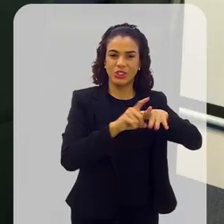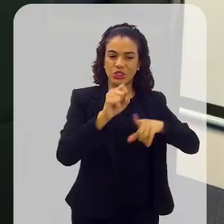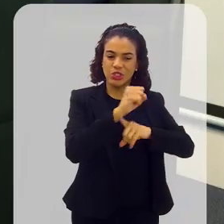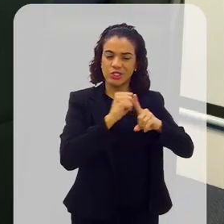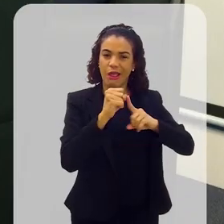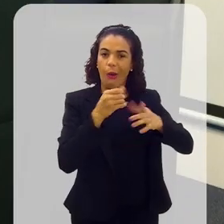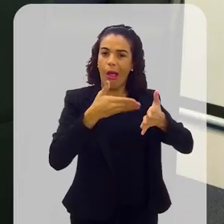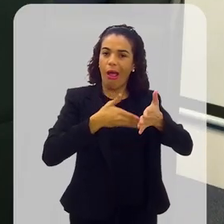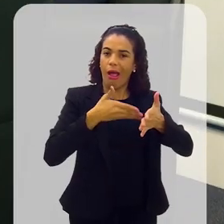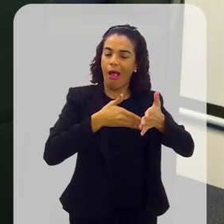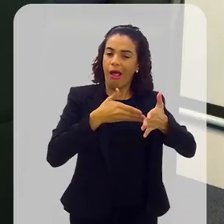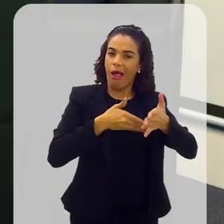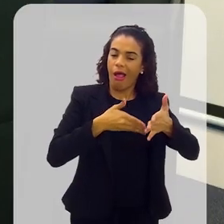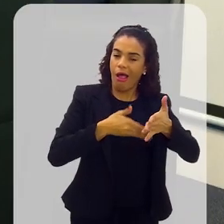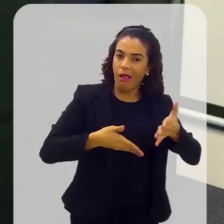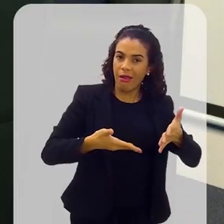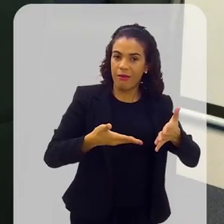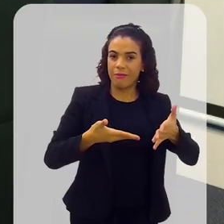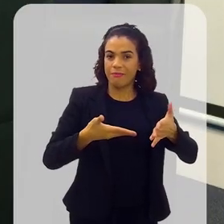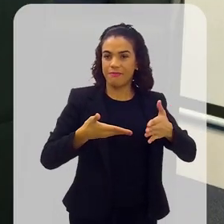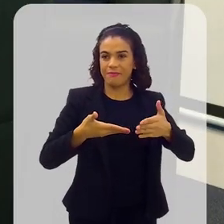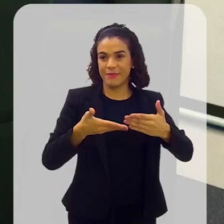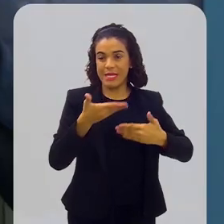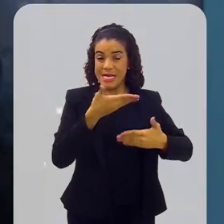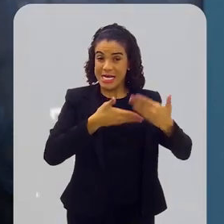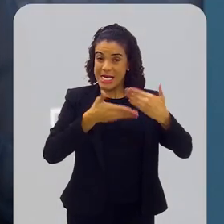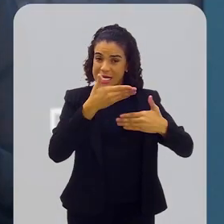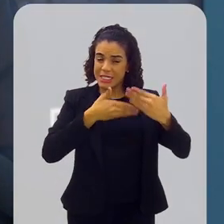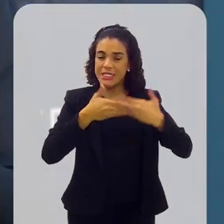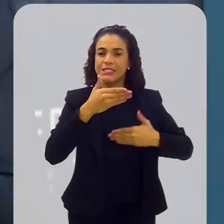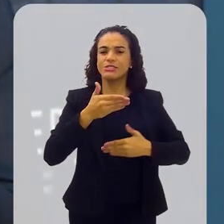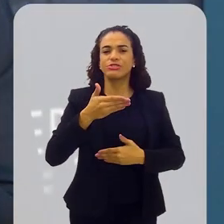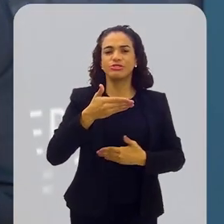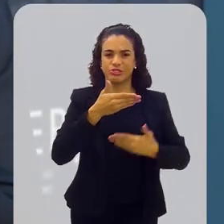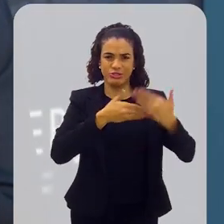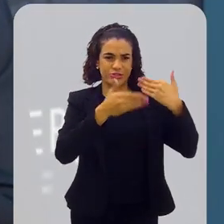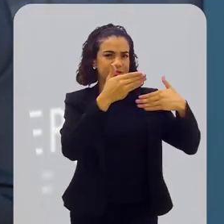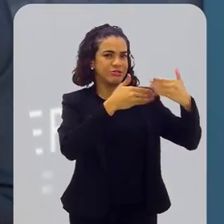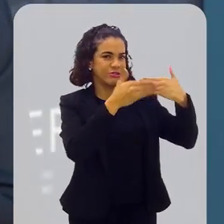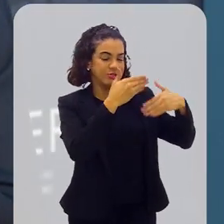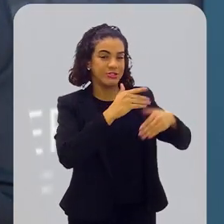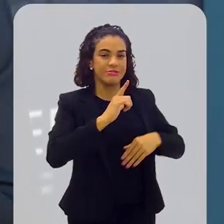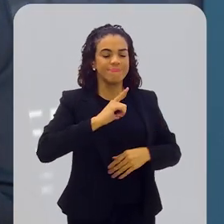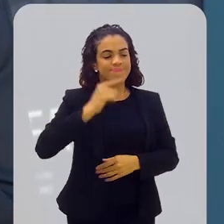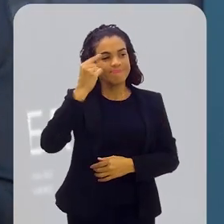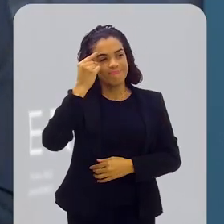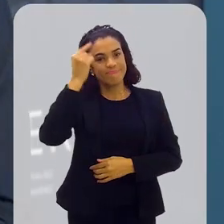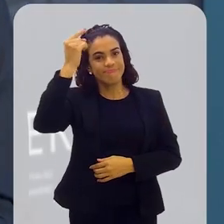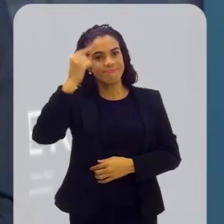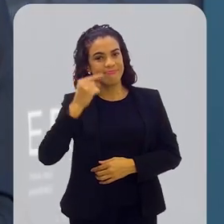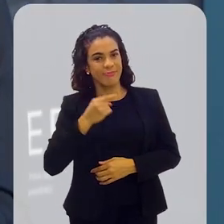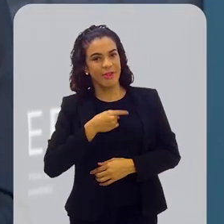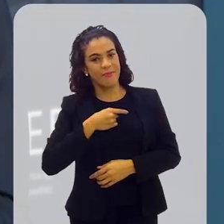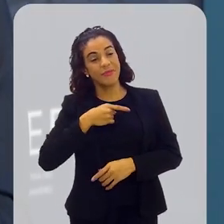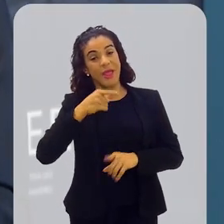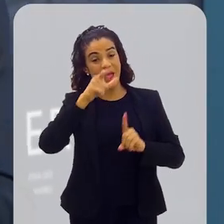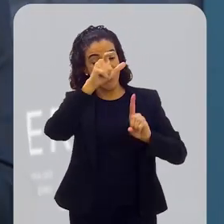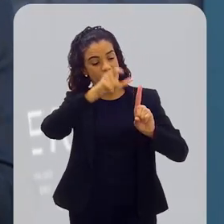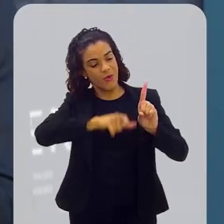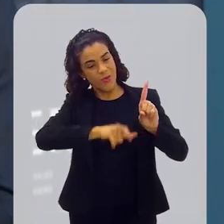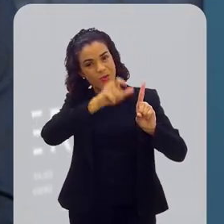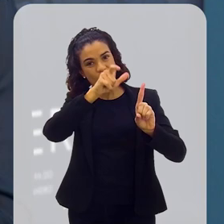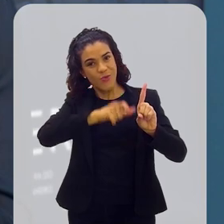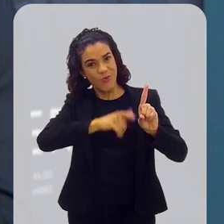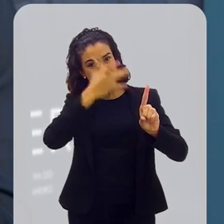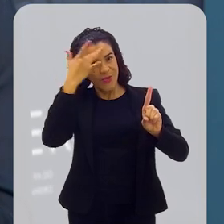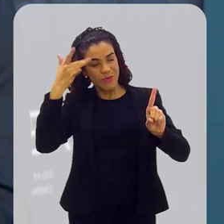social, ela fica limitada. Então, antes, Adriana, nós tínhamos uma ideia de que o